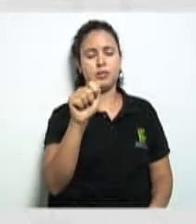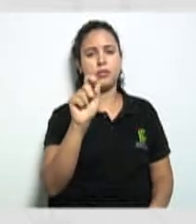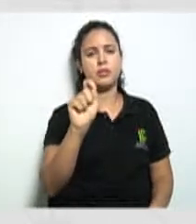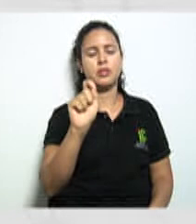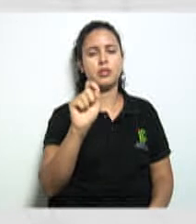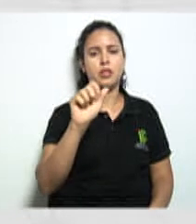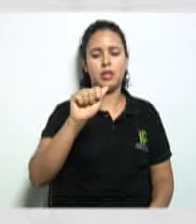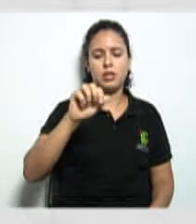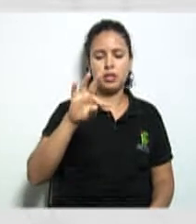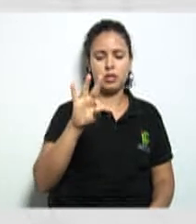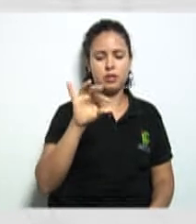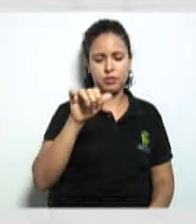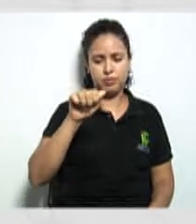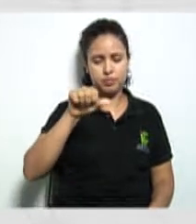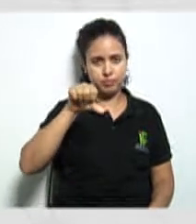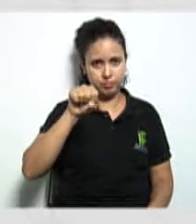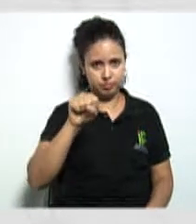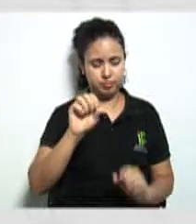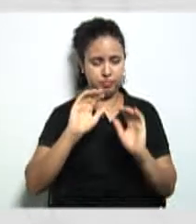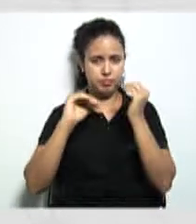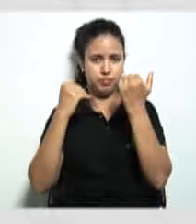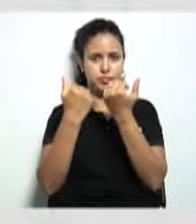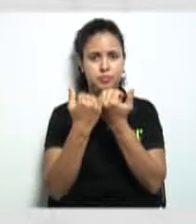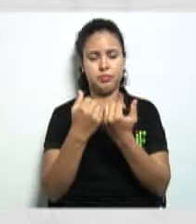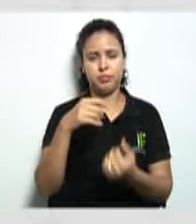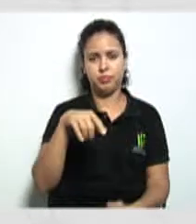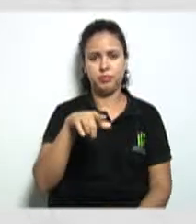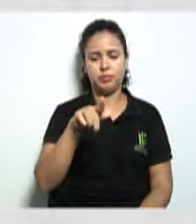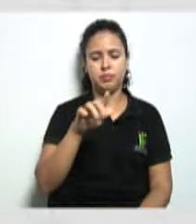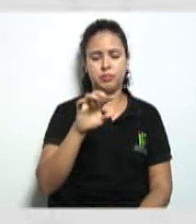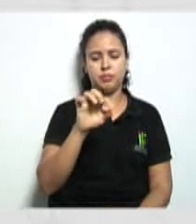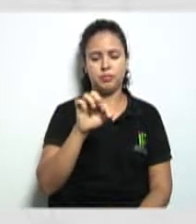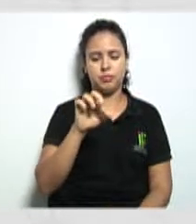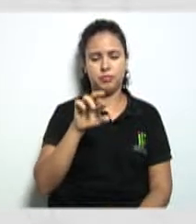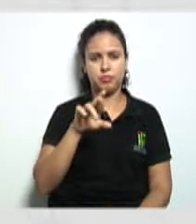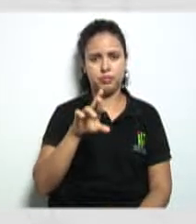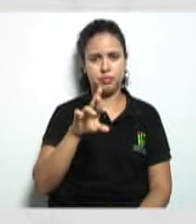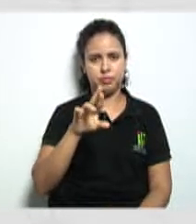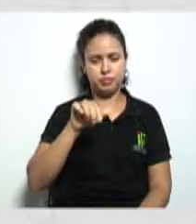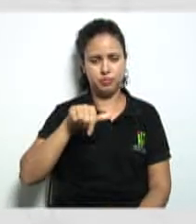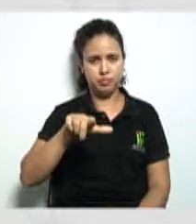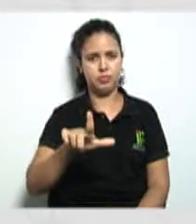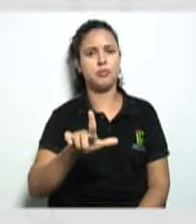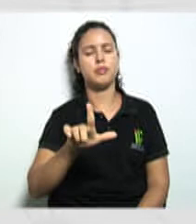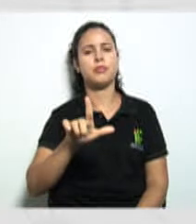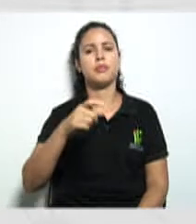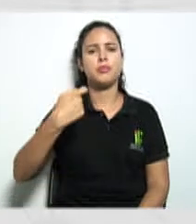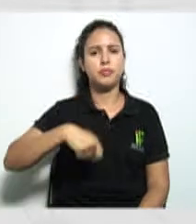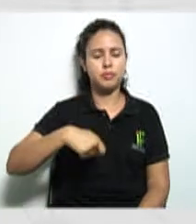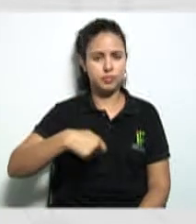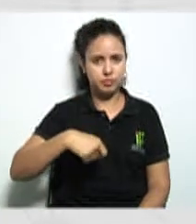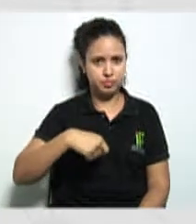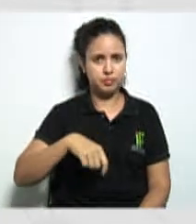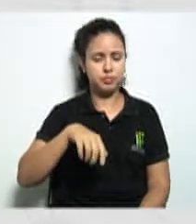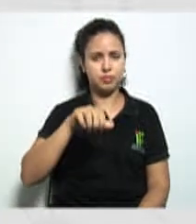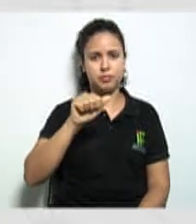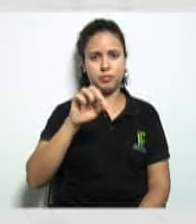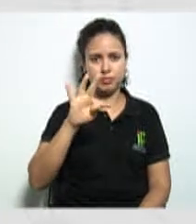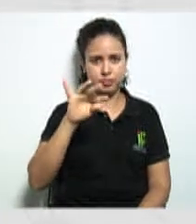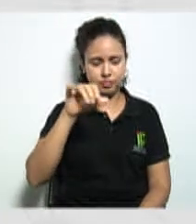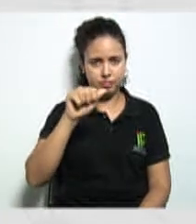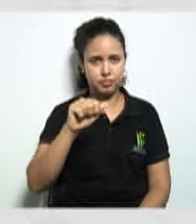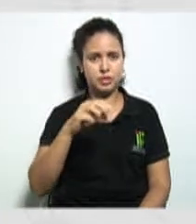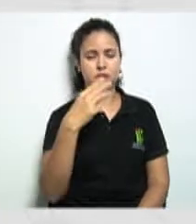assembleia geral não é isso teve a assembleia teve a ata e agora tem que ser em três